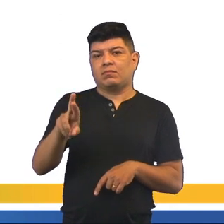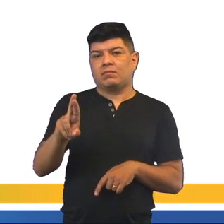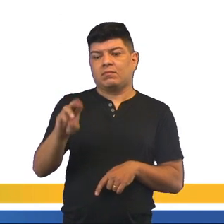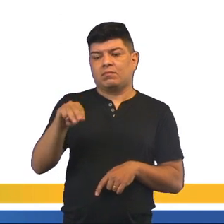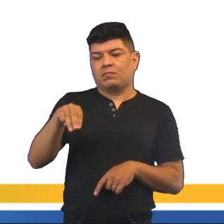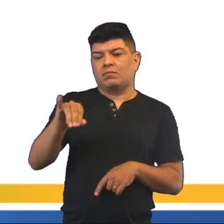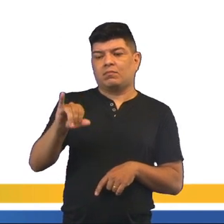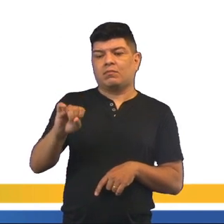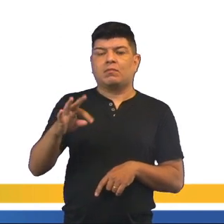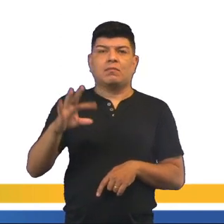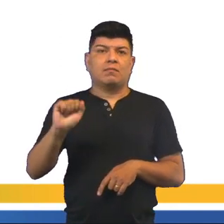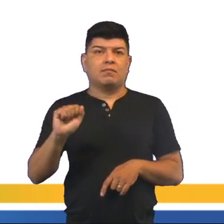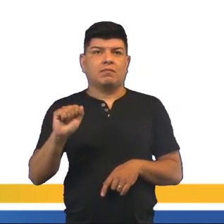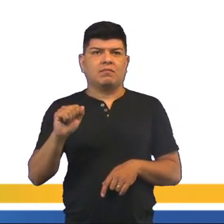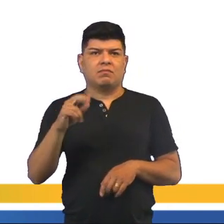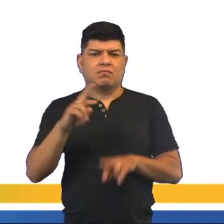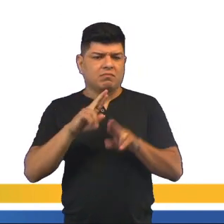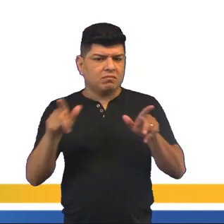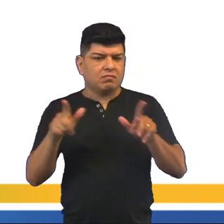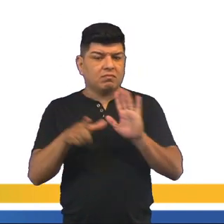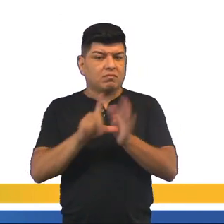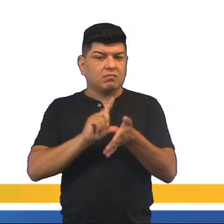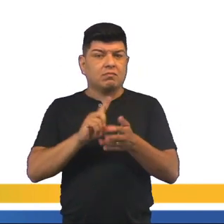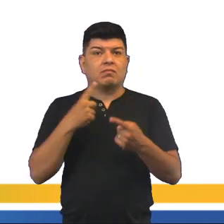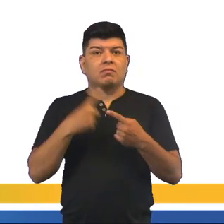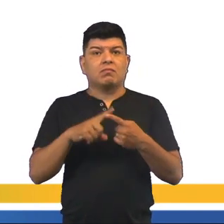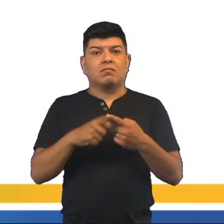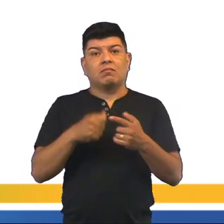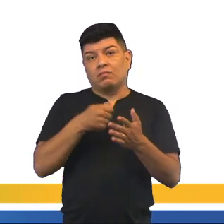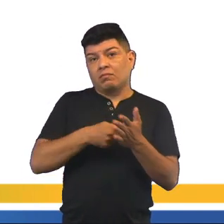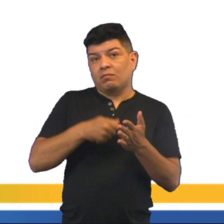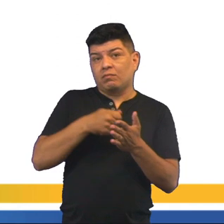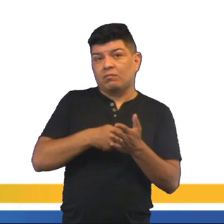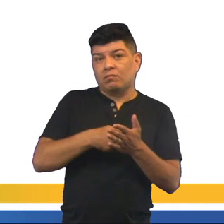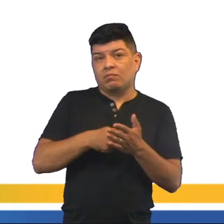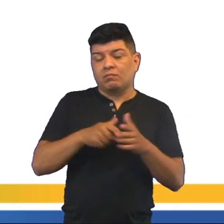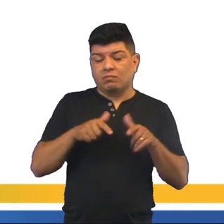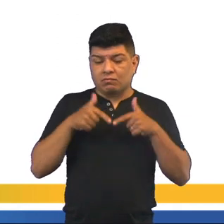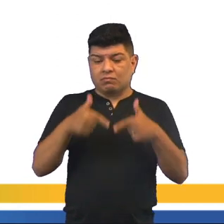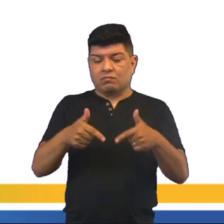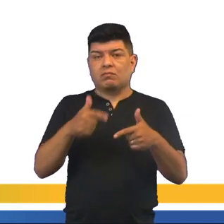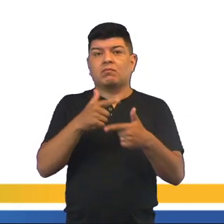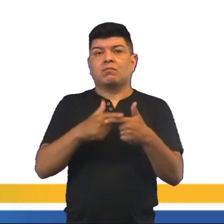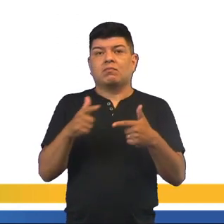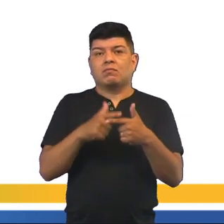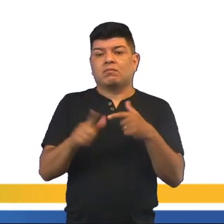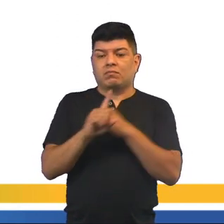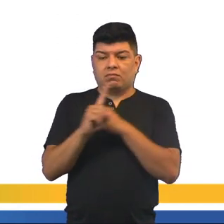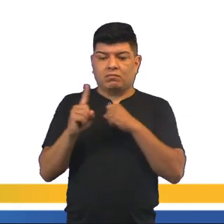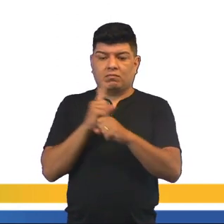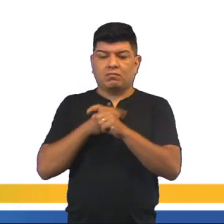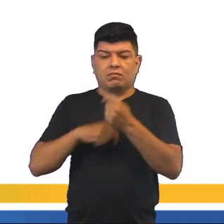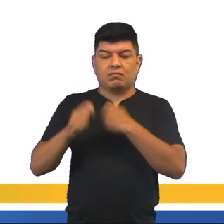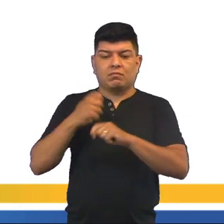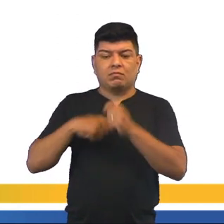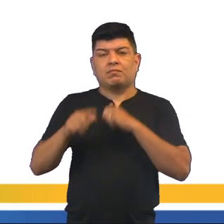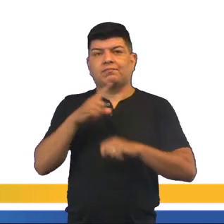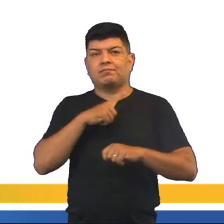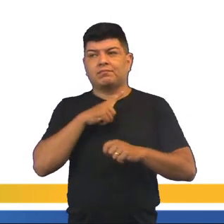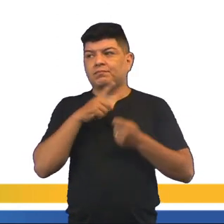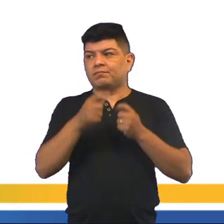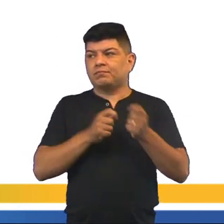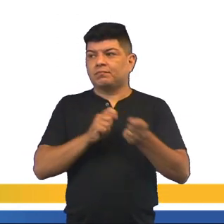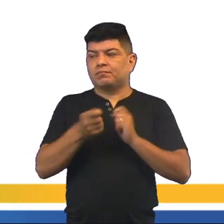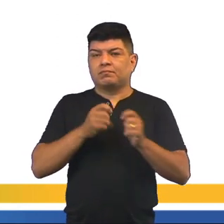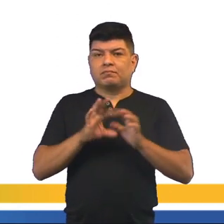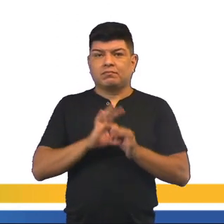é uma inversão das duas anteriores. Por quê? Ela defende que é preciso enfrentar os problemas sociais e econômicos para que exista o